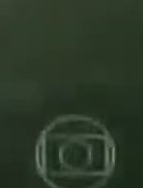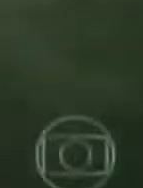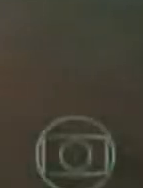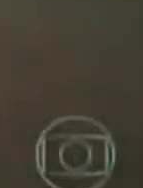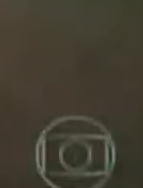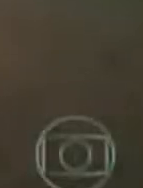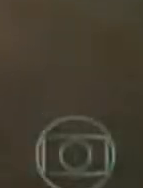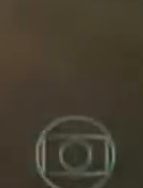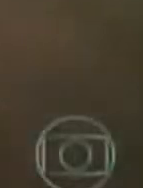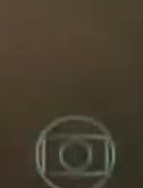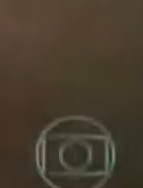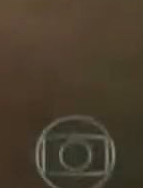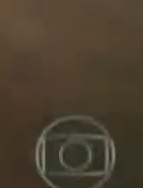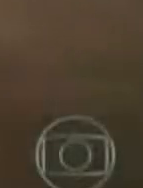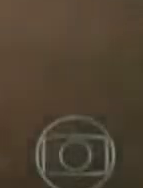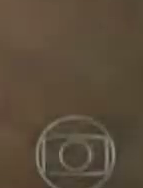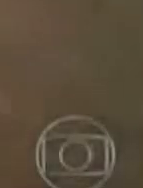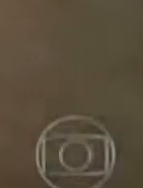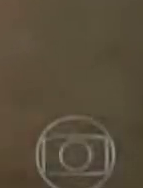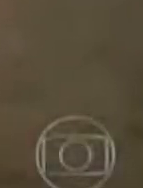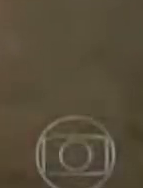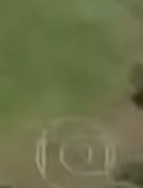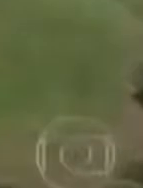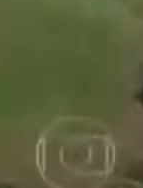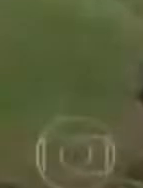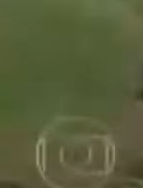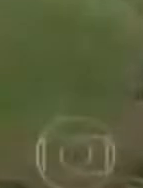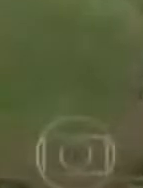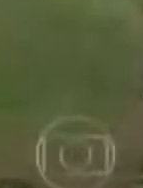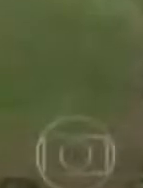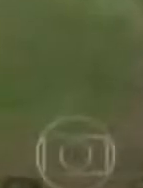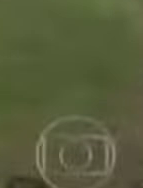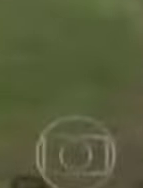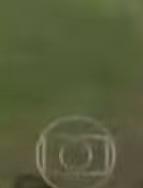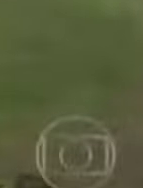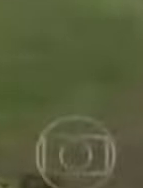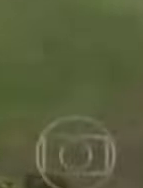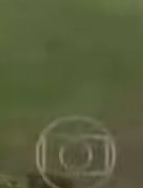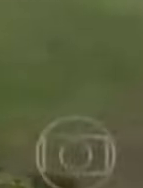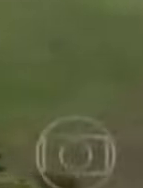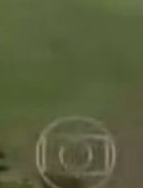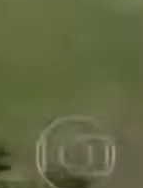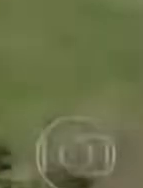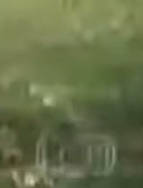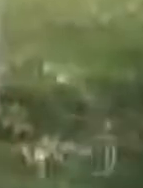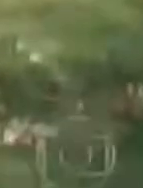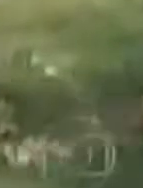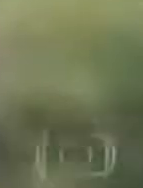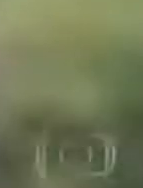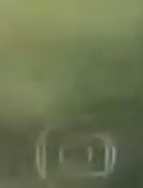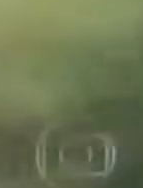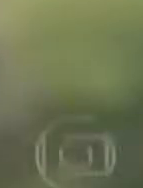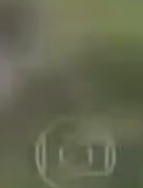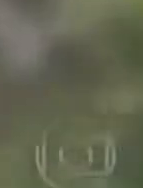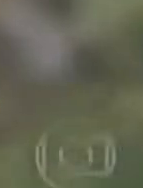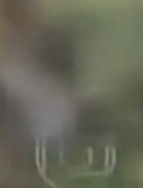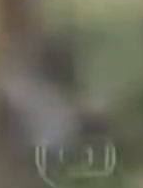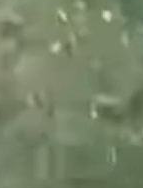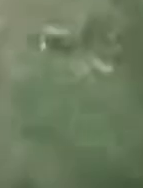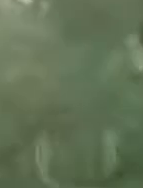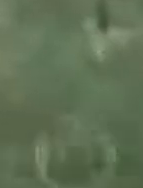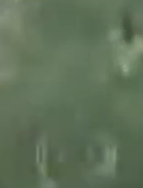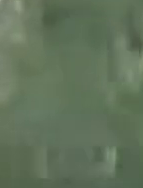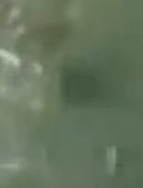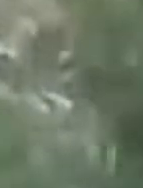cercado por mata, a pista, 400 metros de terra, os galgos são levados em gaiolas